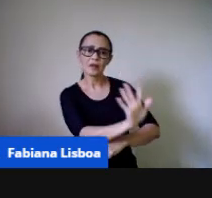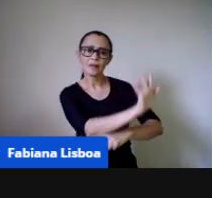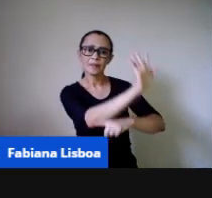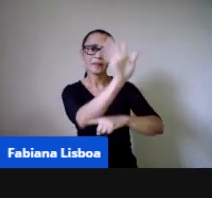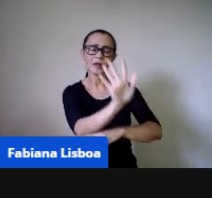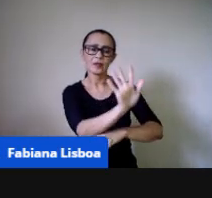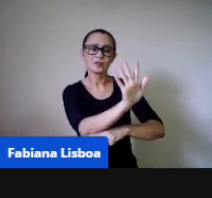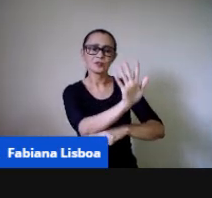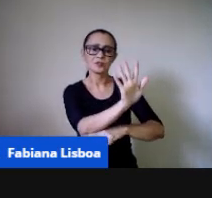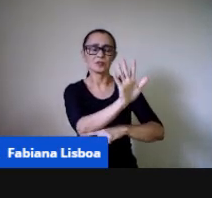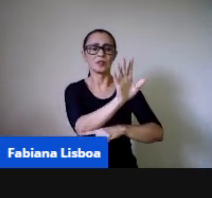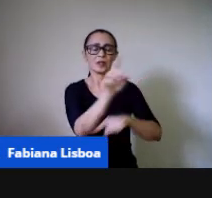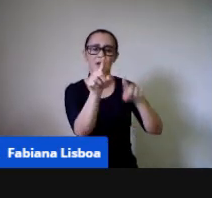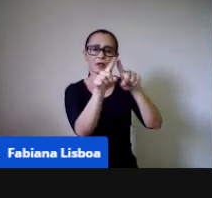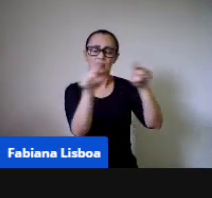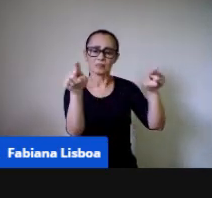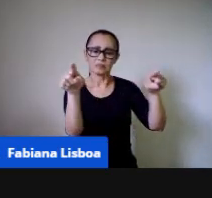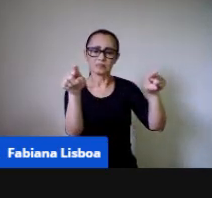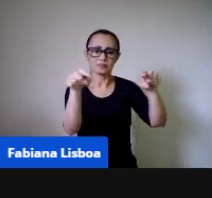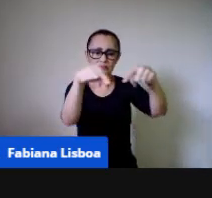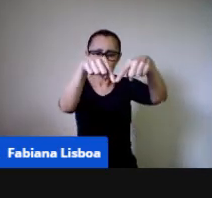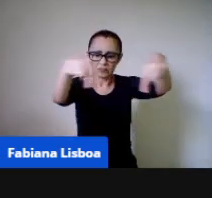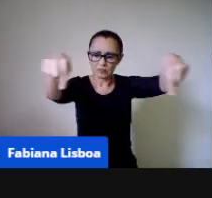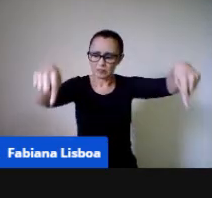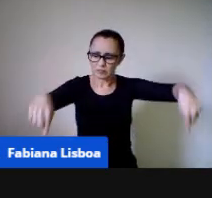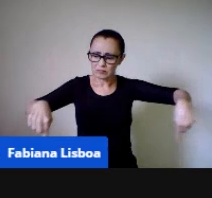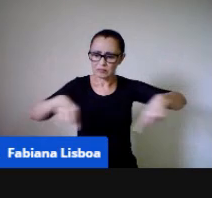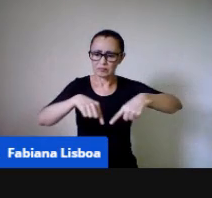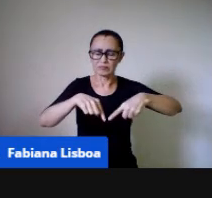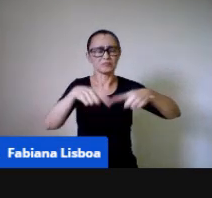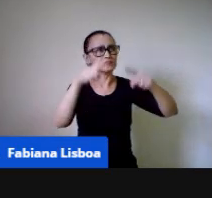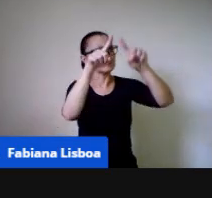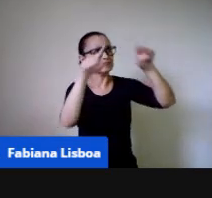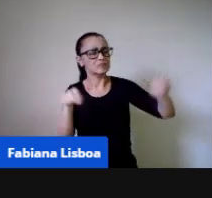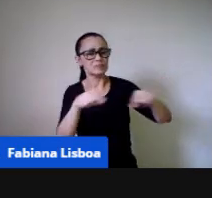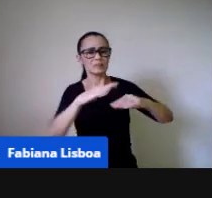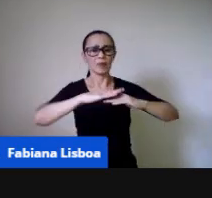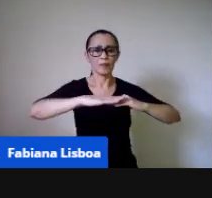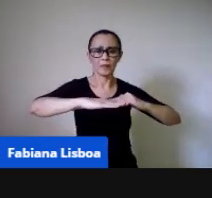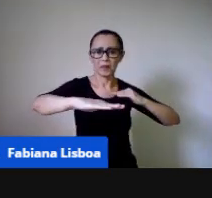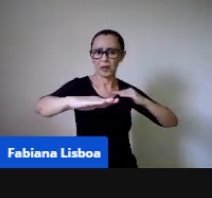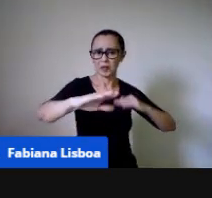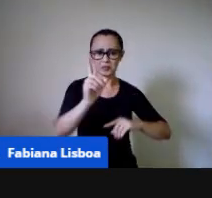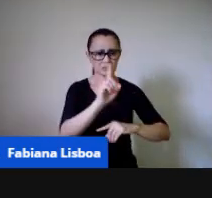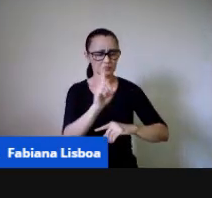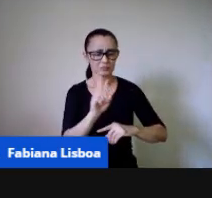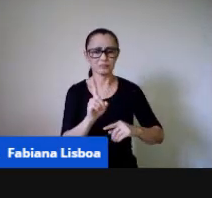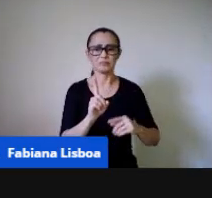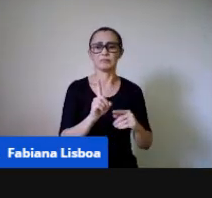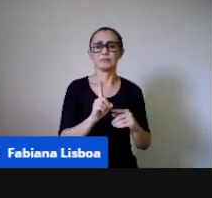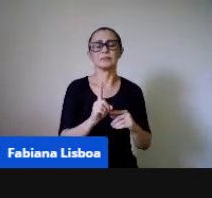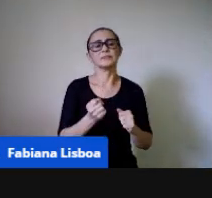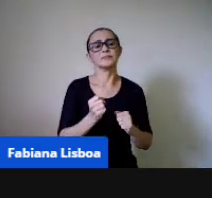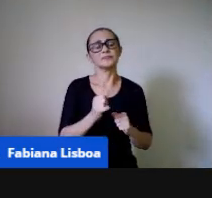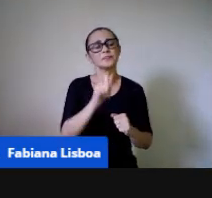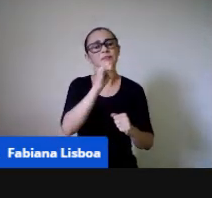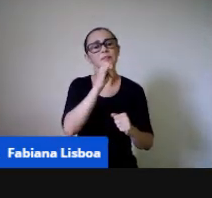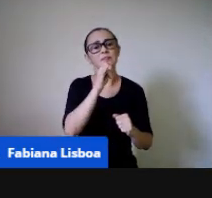planas ou não, né, mas a gente pode ir muito além, né, trazendo, por exemplo,